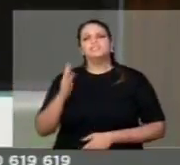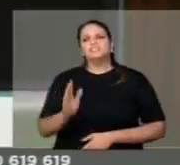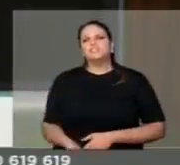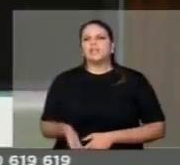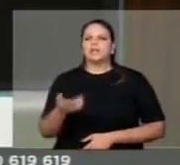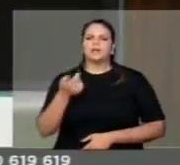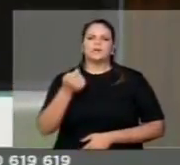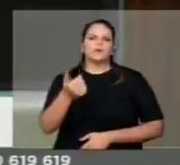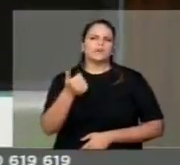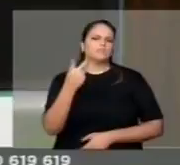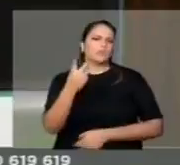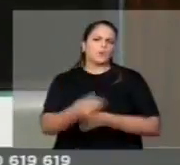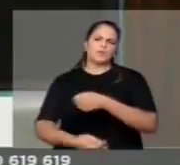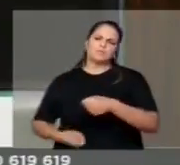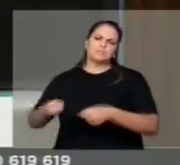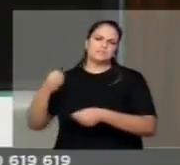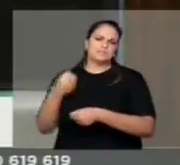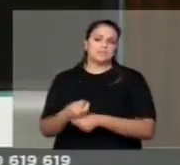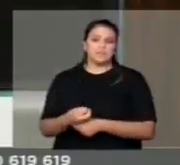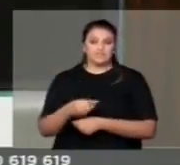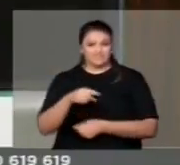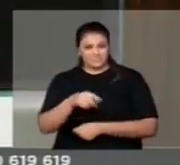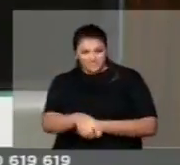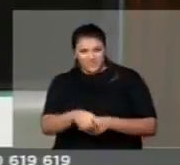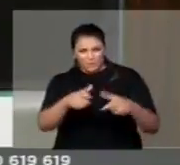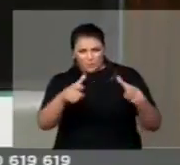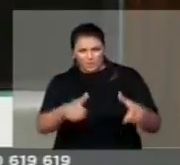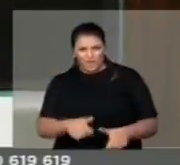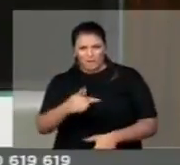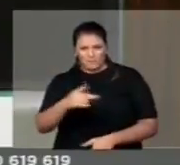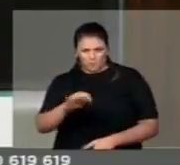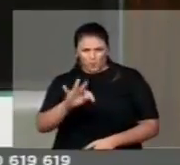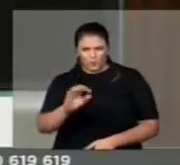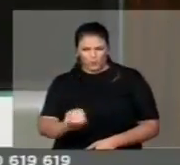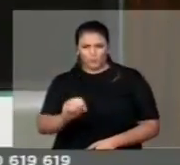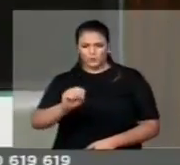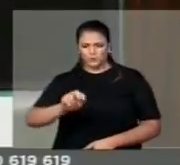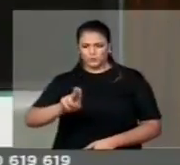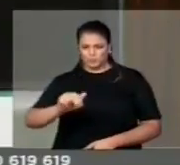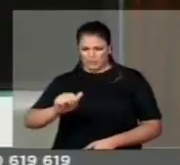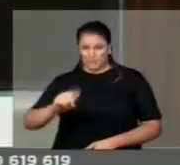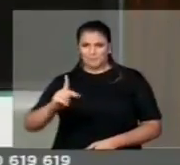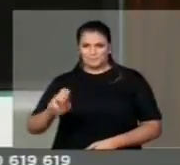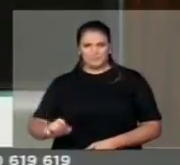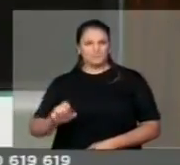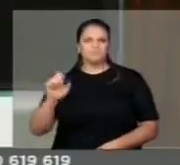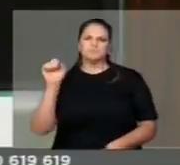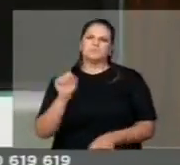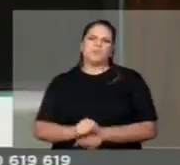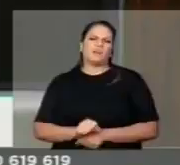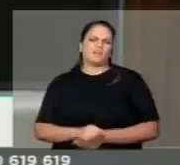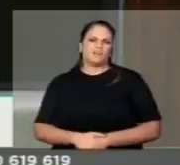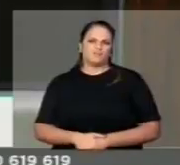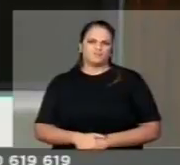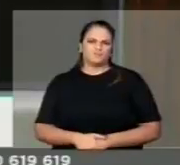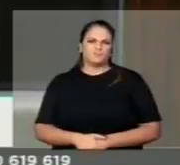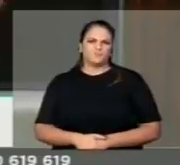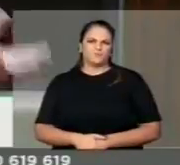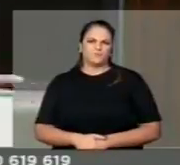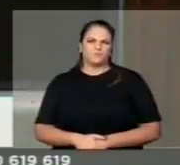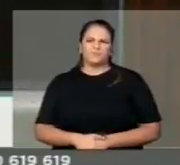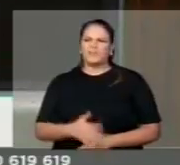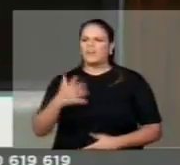legislação, o Porto Suape parou no que se refere à burocracia. A MP